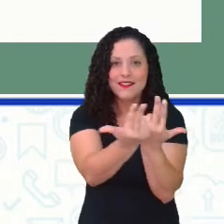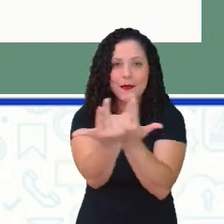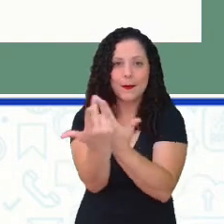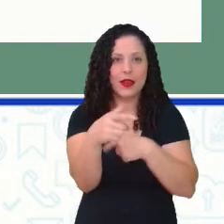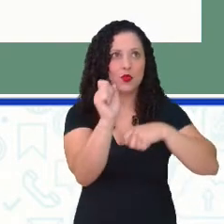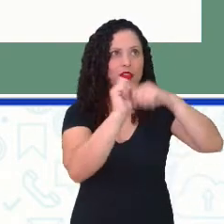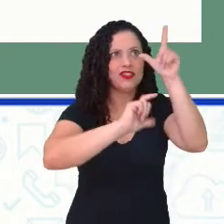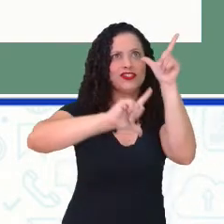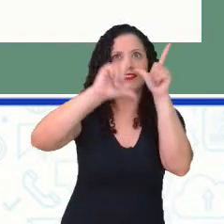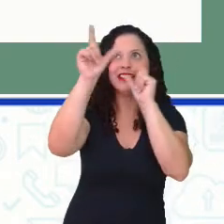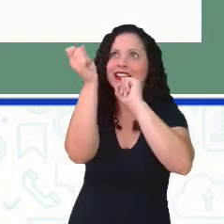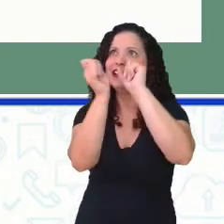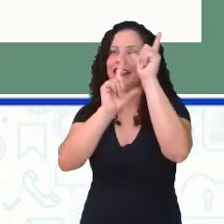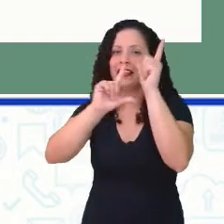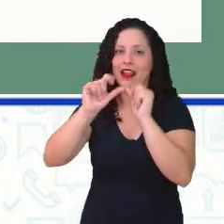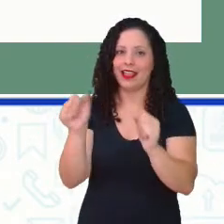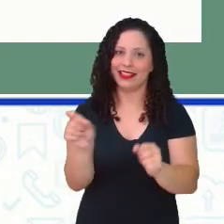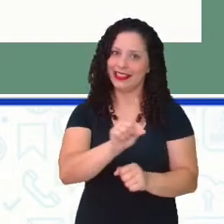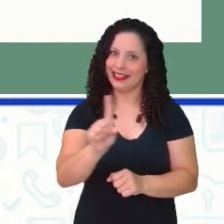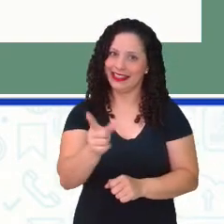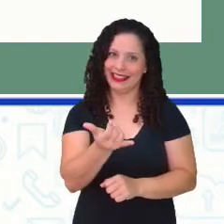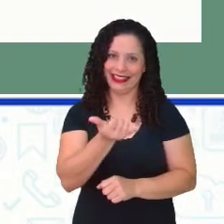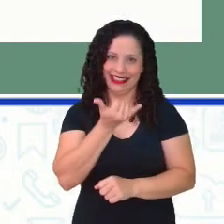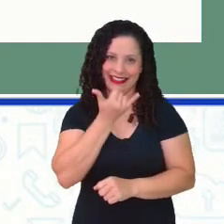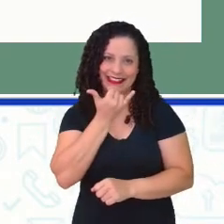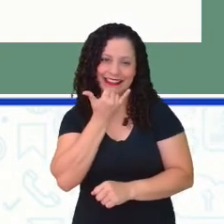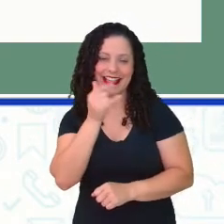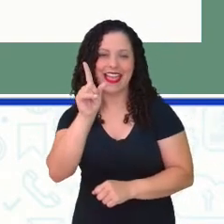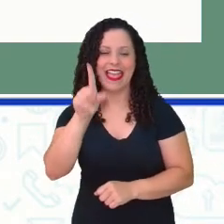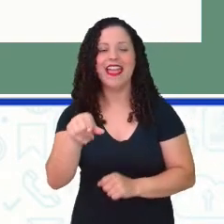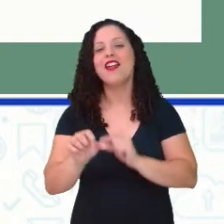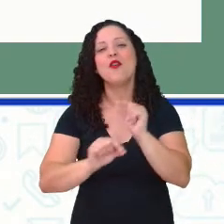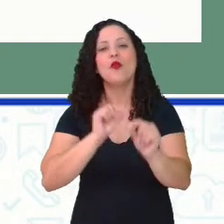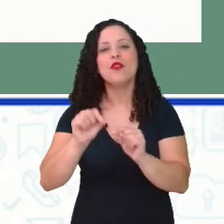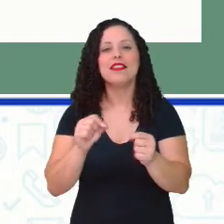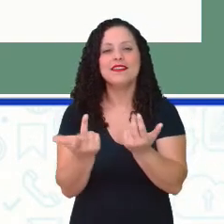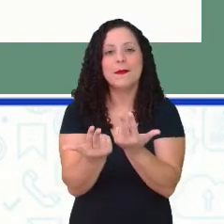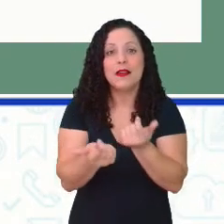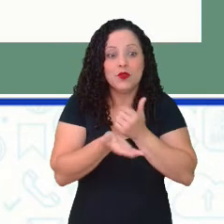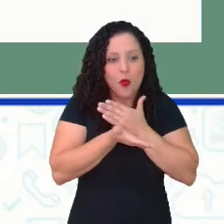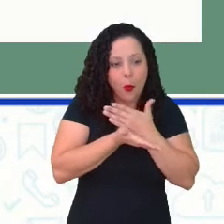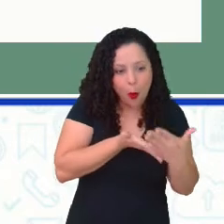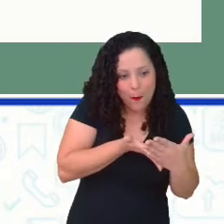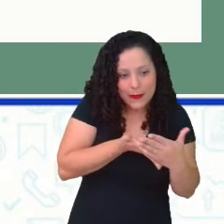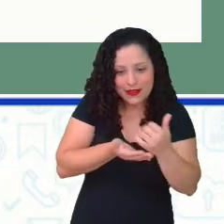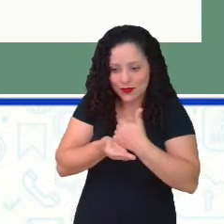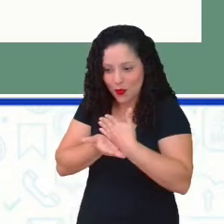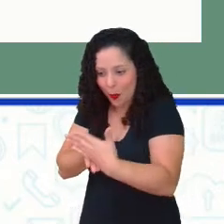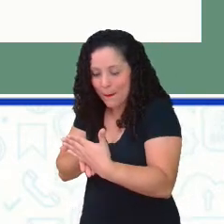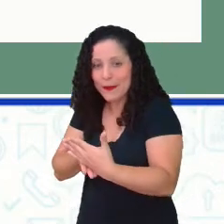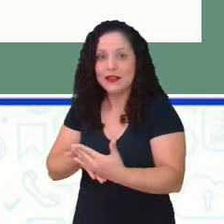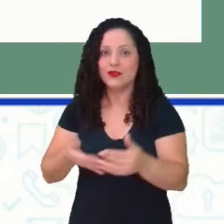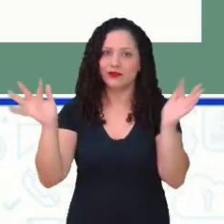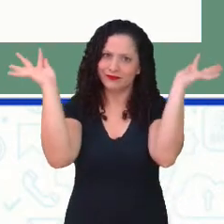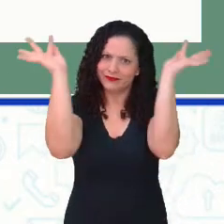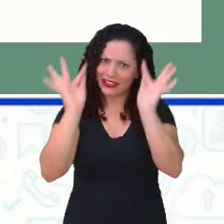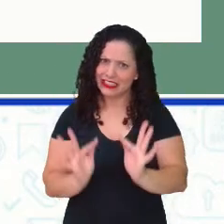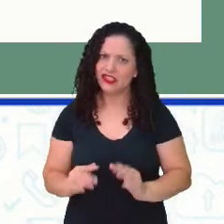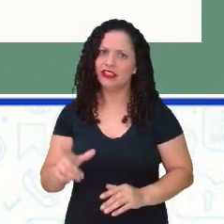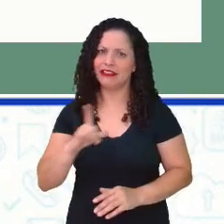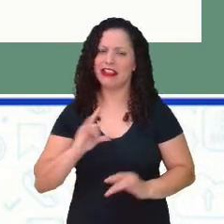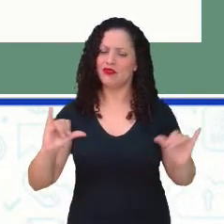É uma estrela, não. É uma estrela penosa e feliz. Quer dizer, há sofrimento, não é?